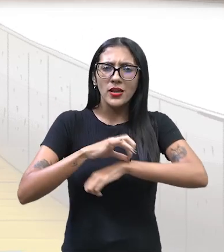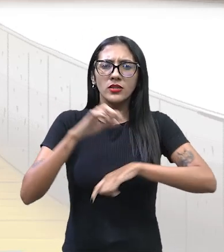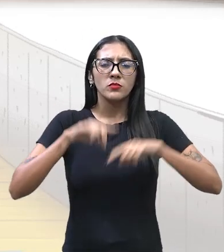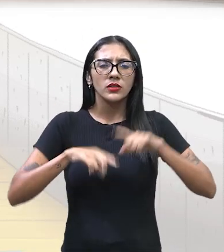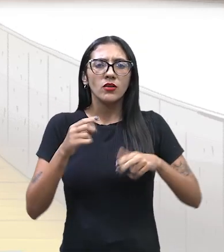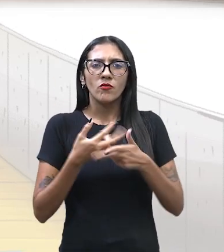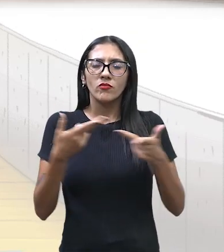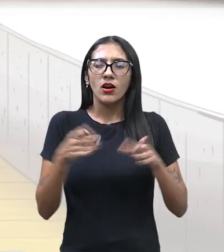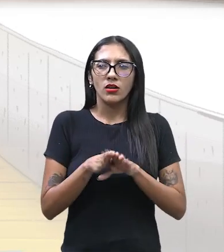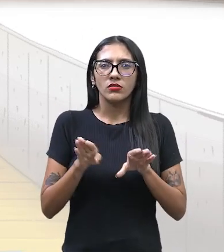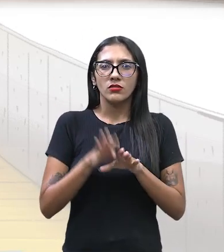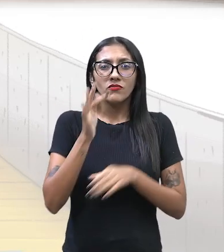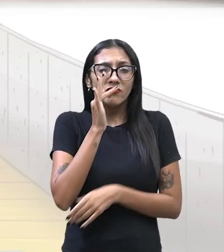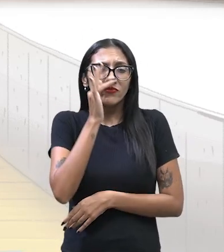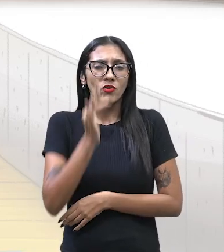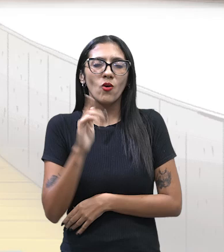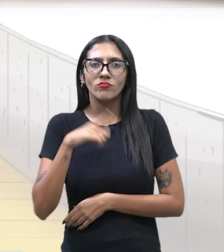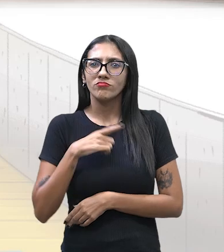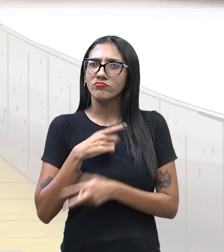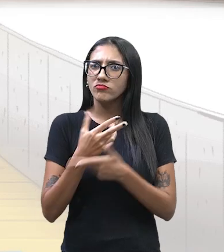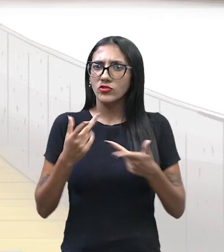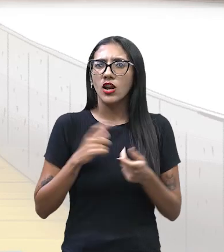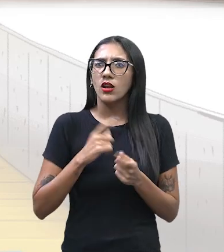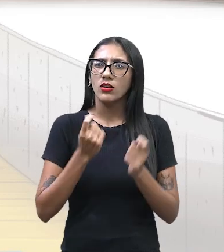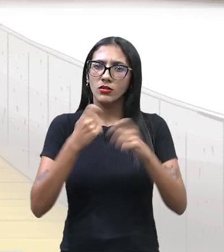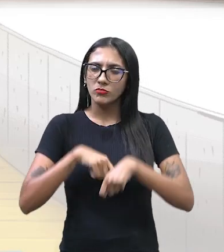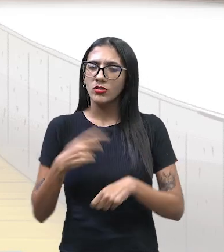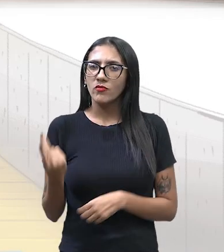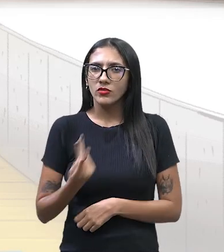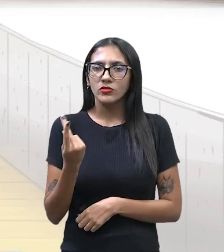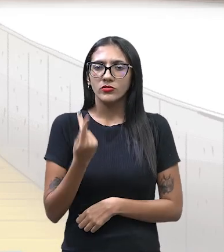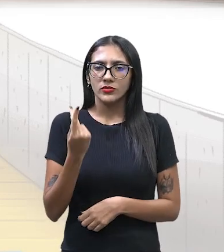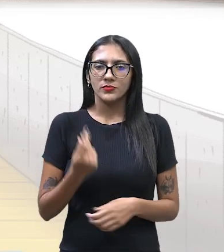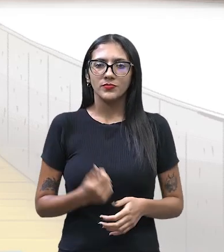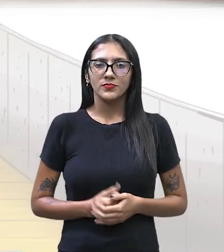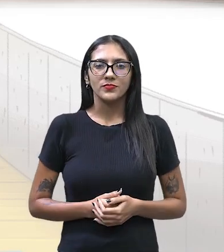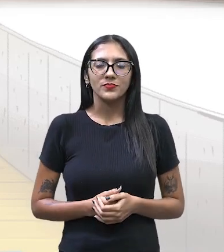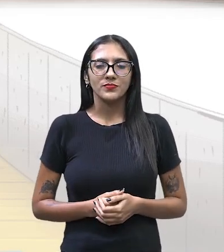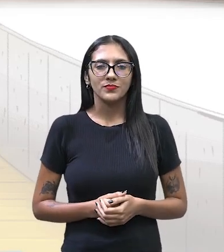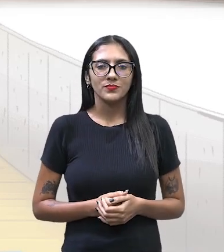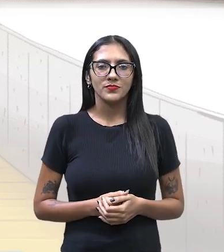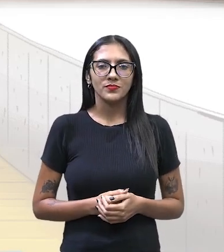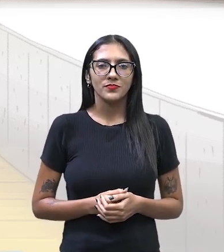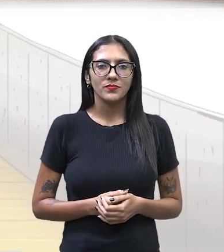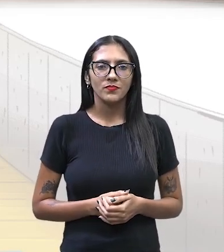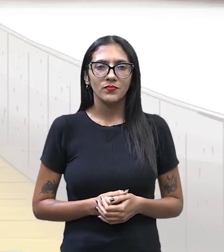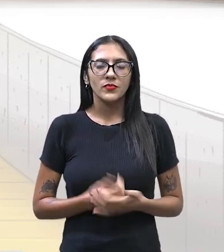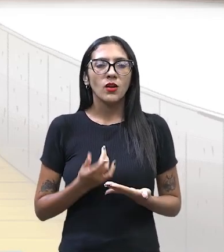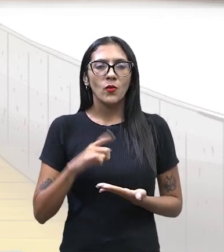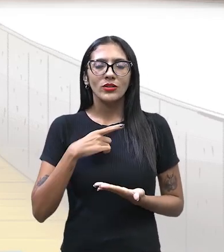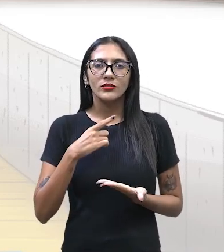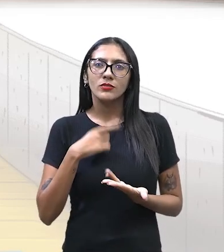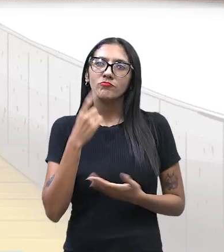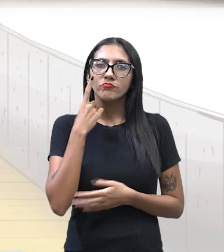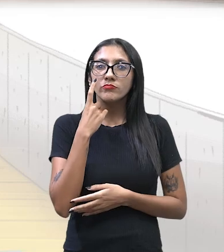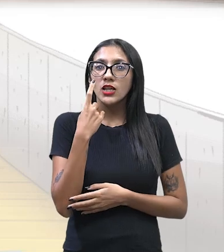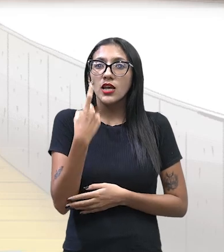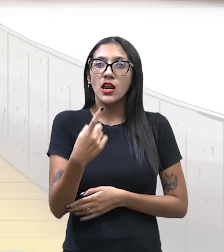belo, né? Que pode ser formado um artesanato. Inclusive, eu adoro essa aí. Então, ele vai atrair o quê?